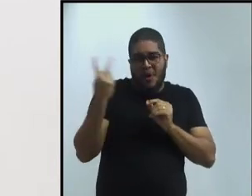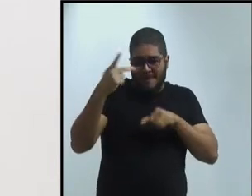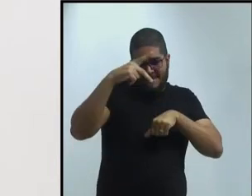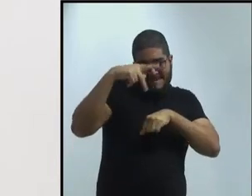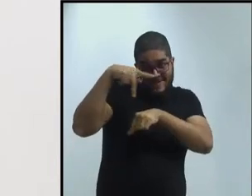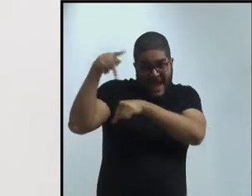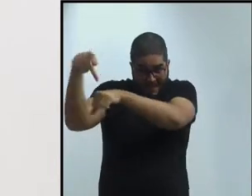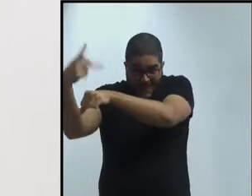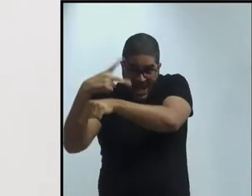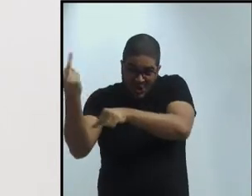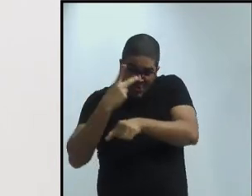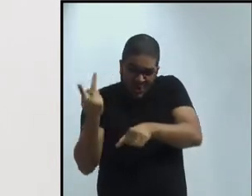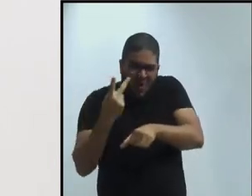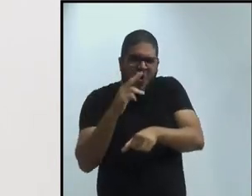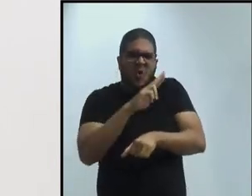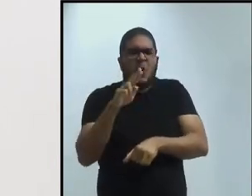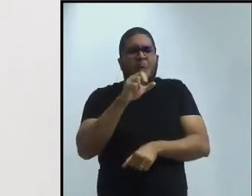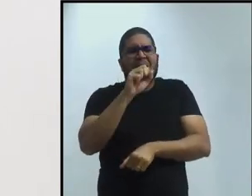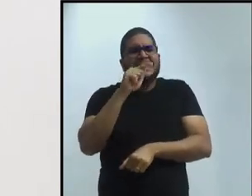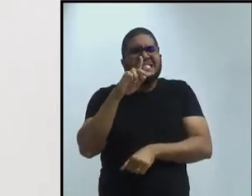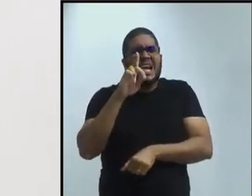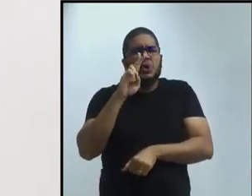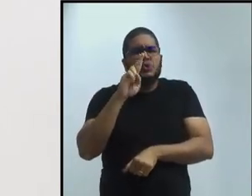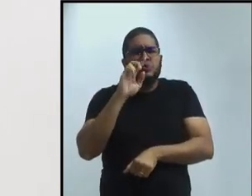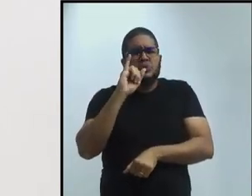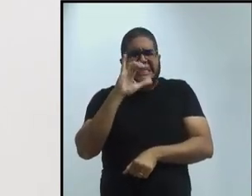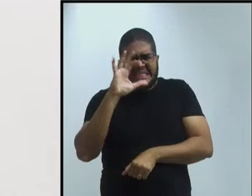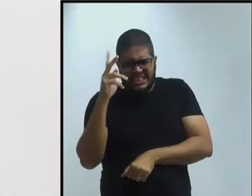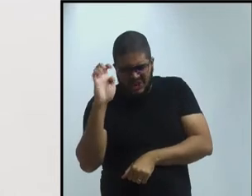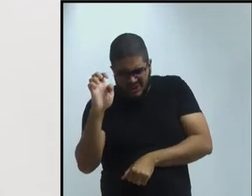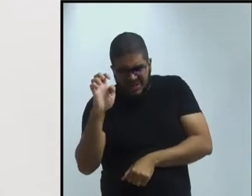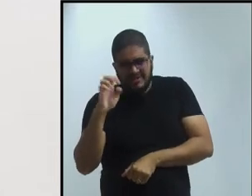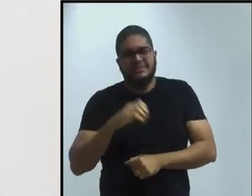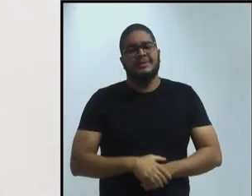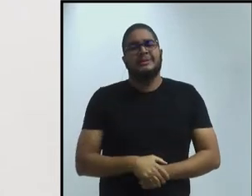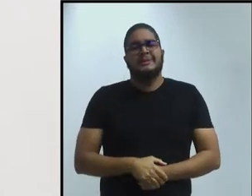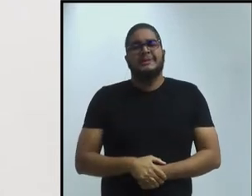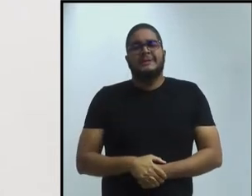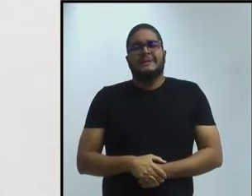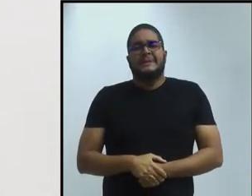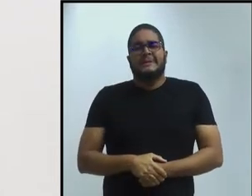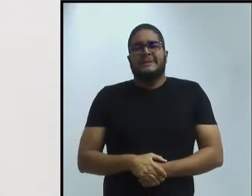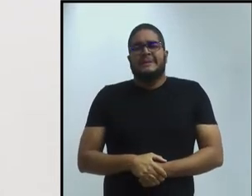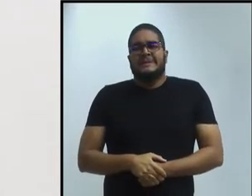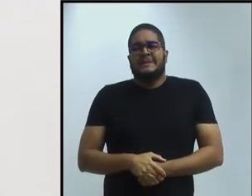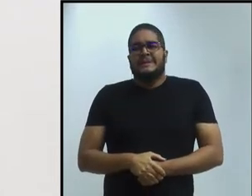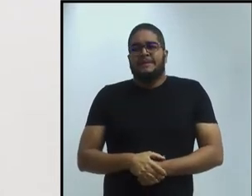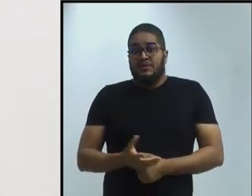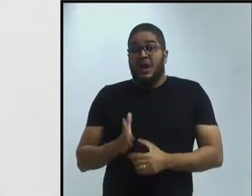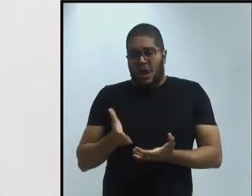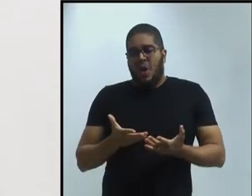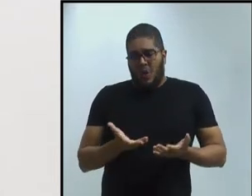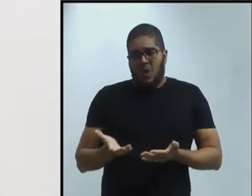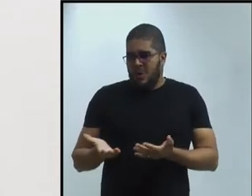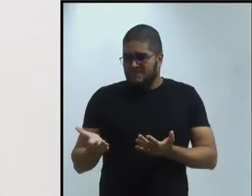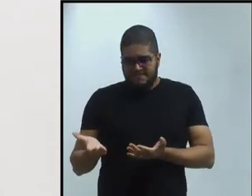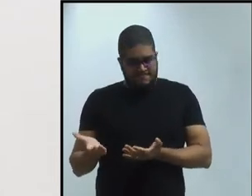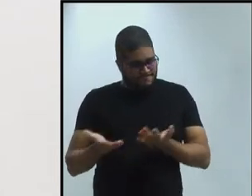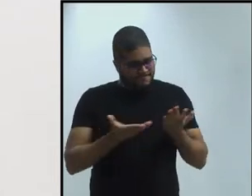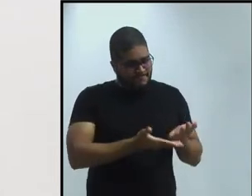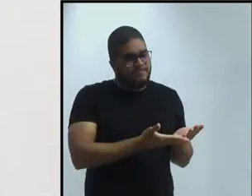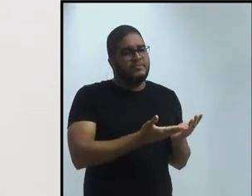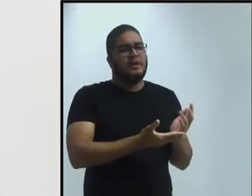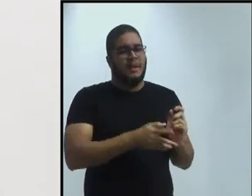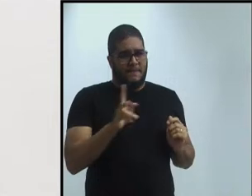perder. Obrigada, Valkyria. Então, eu passo agora a palavra para a professora Germana Maria Araújo Salles, que é professora